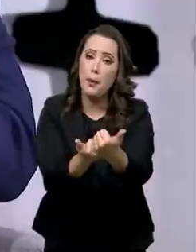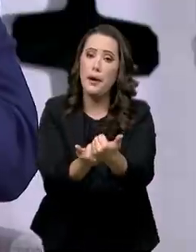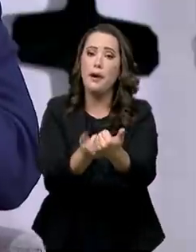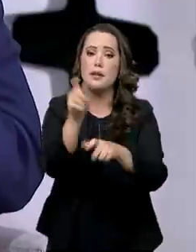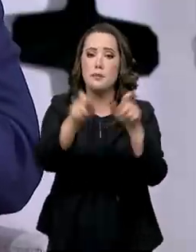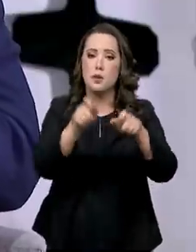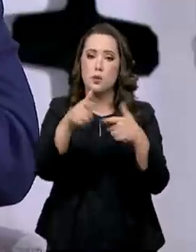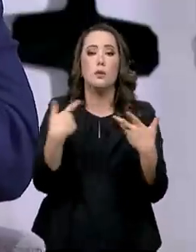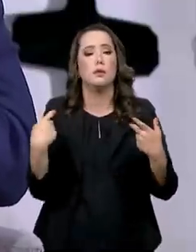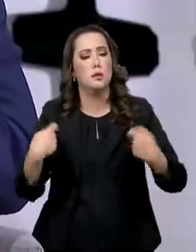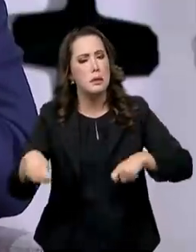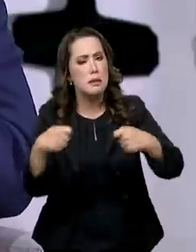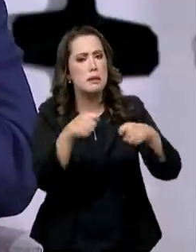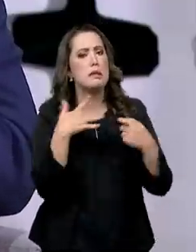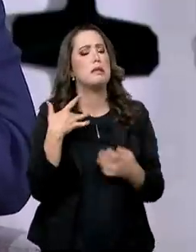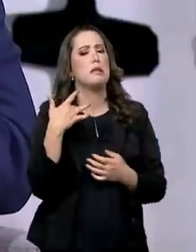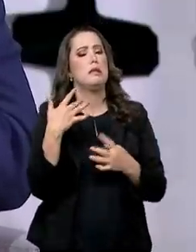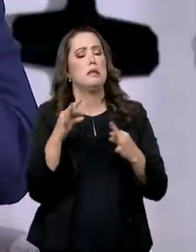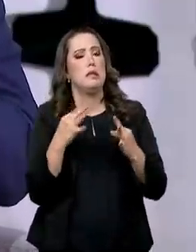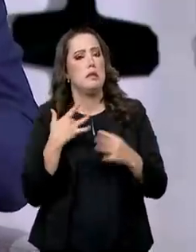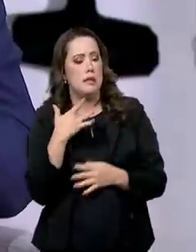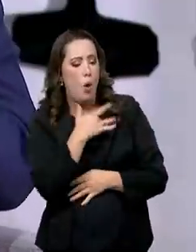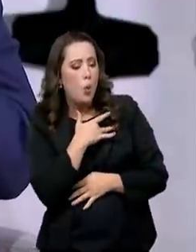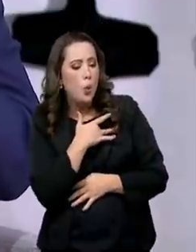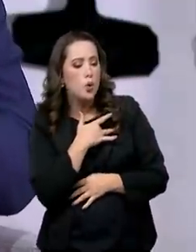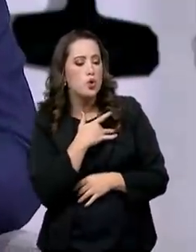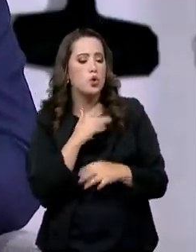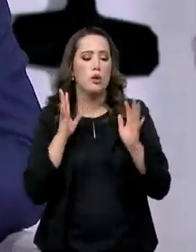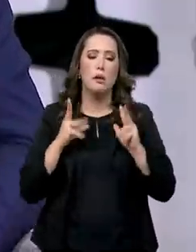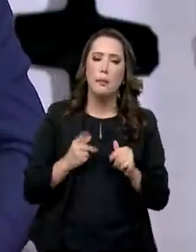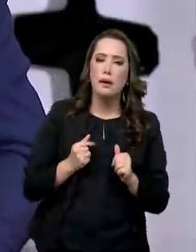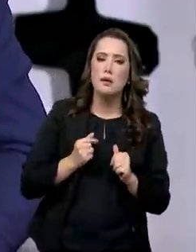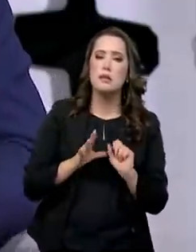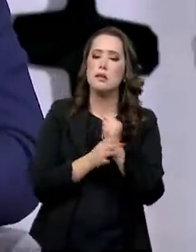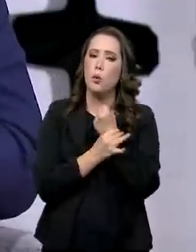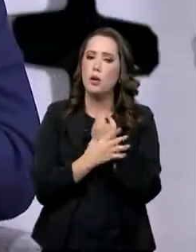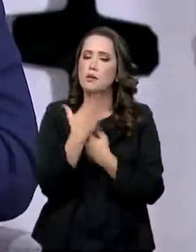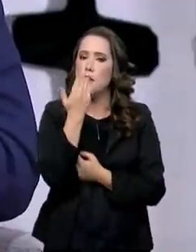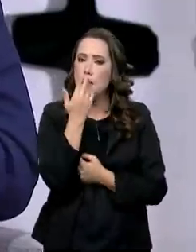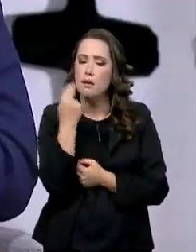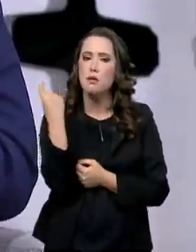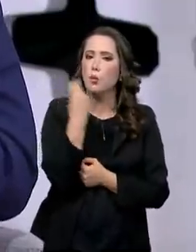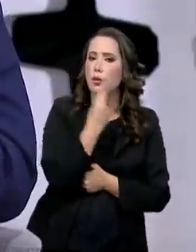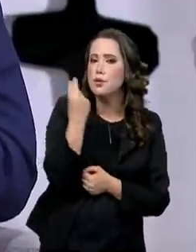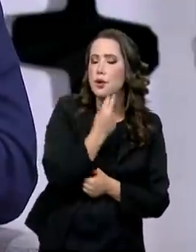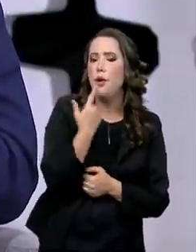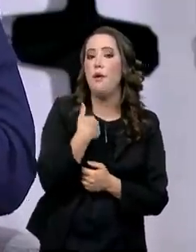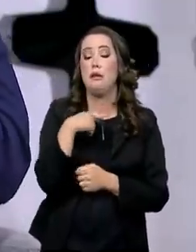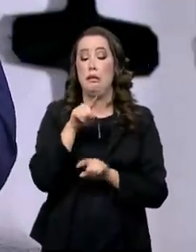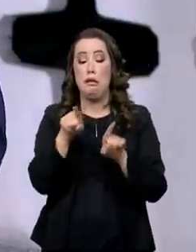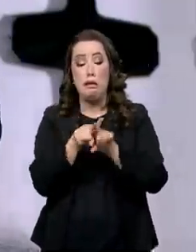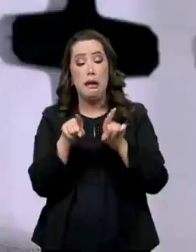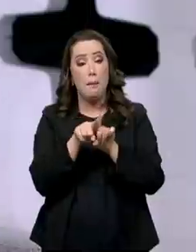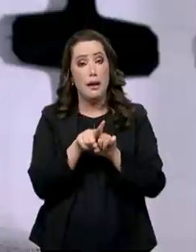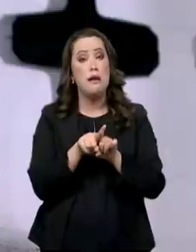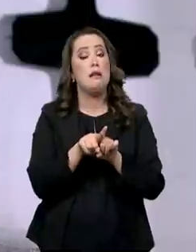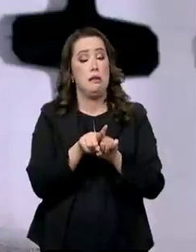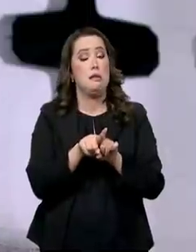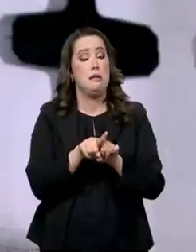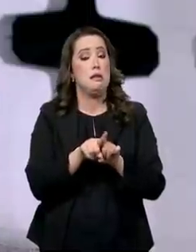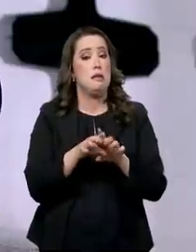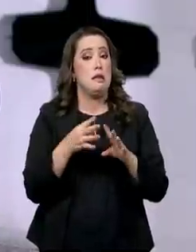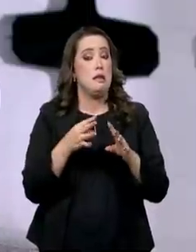tecnologias para a saúde, para saneamento básico, segurança hídrica, segurança alimentar e tecnologias para pessoas com deficiência e doenças raras.